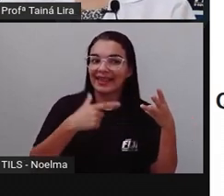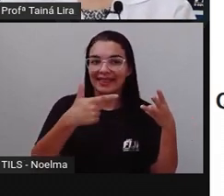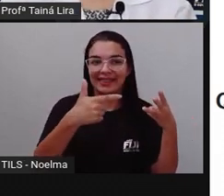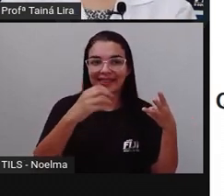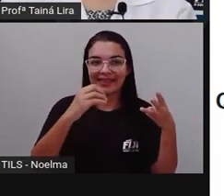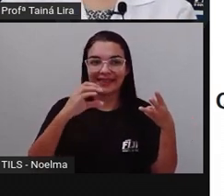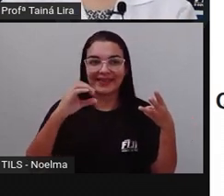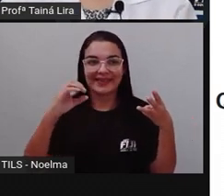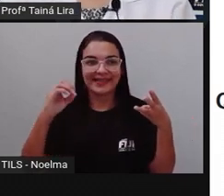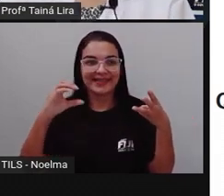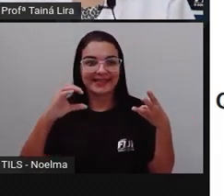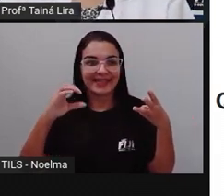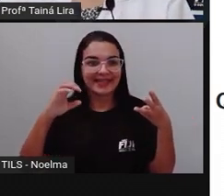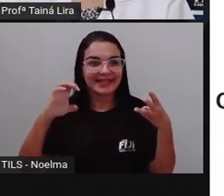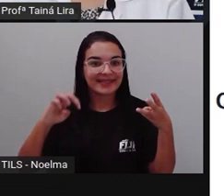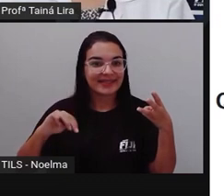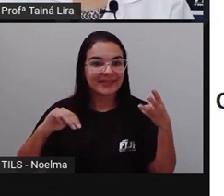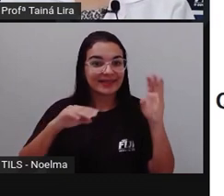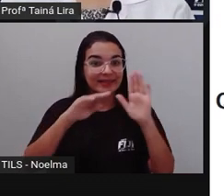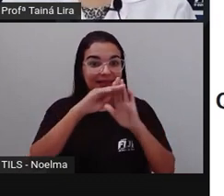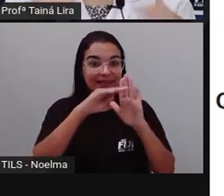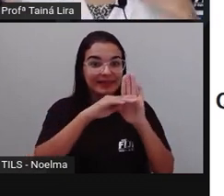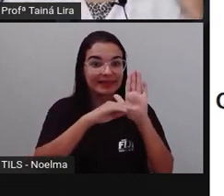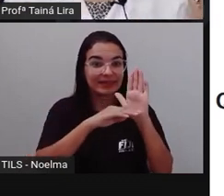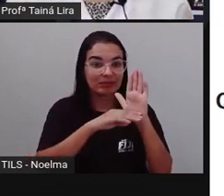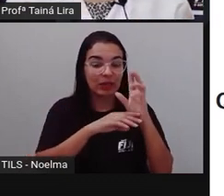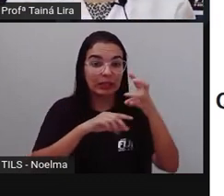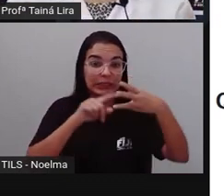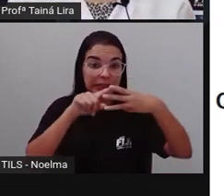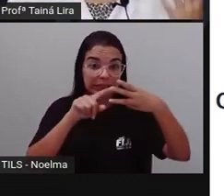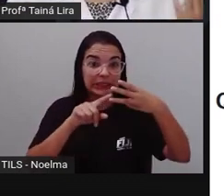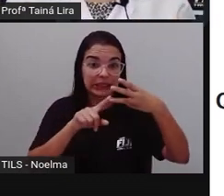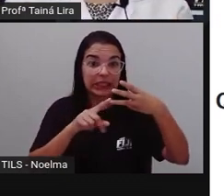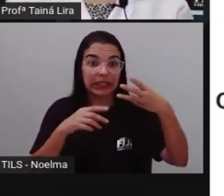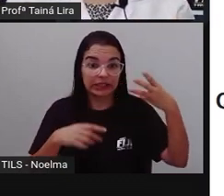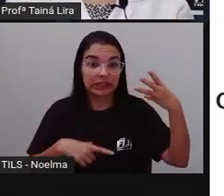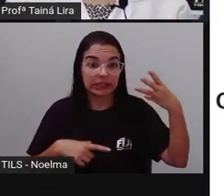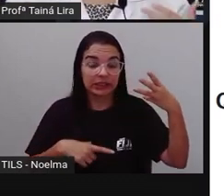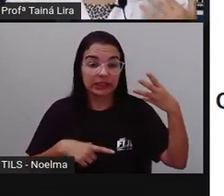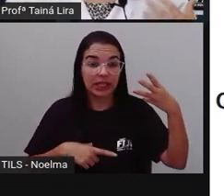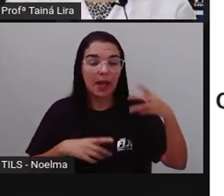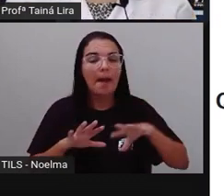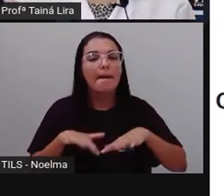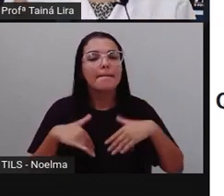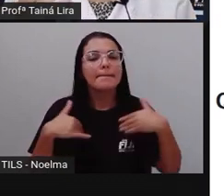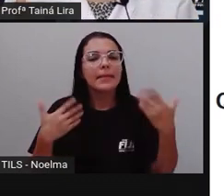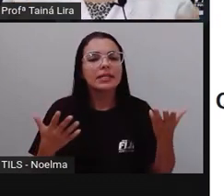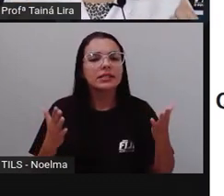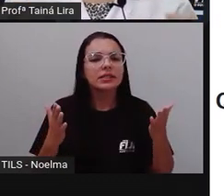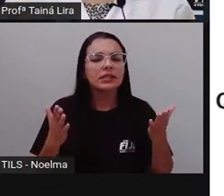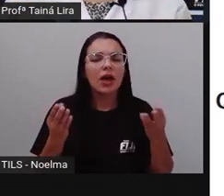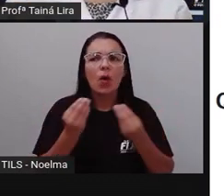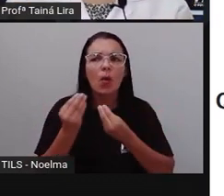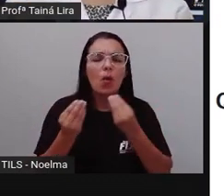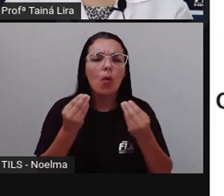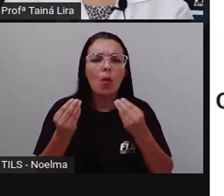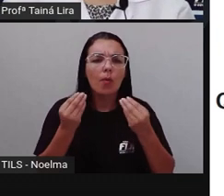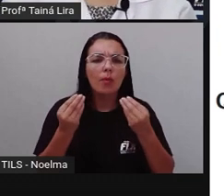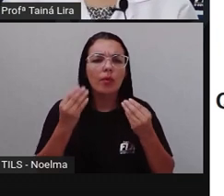O cacto, E as algas marinhas, Então, As 3 tem 200 centímetros, Ó, Pró, Como é que eu vou descobrir aí agora,